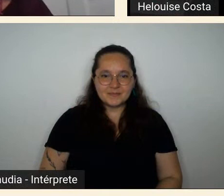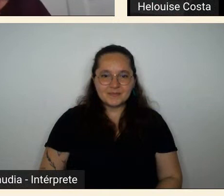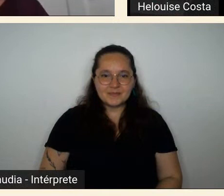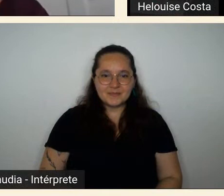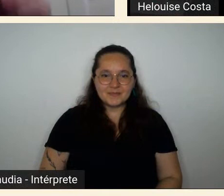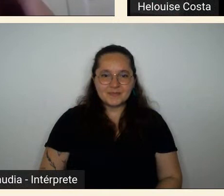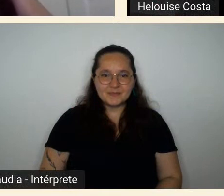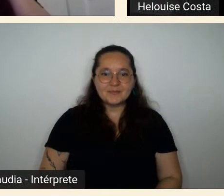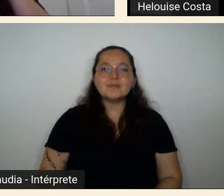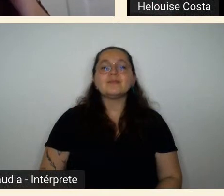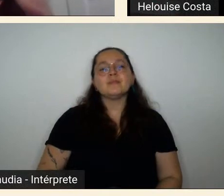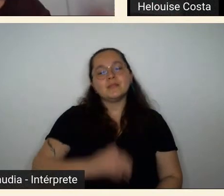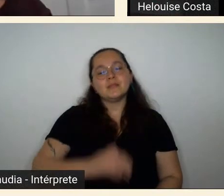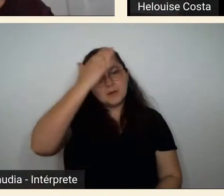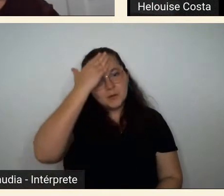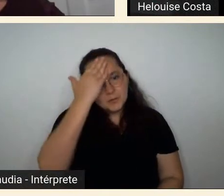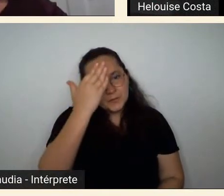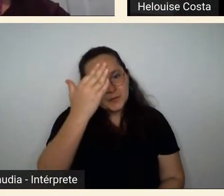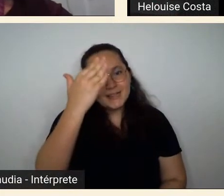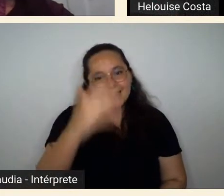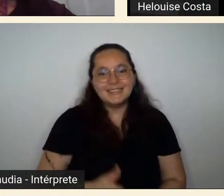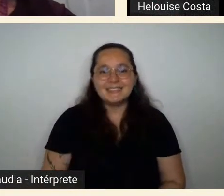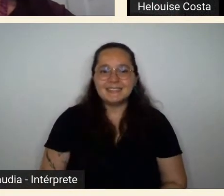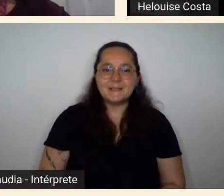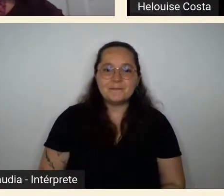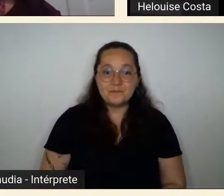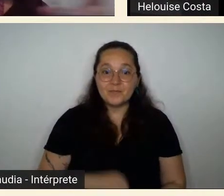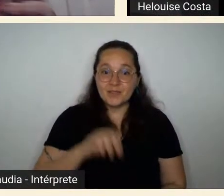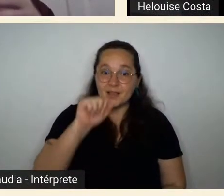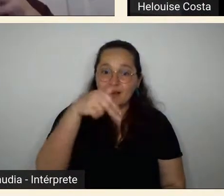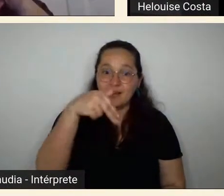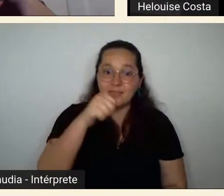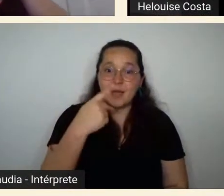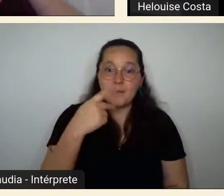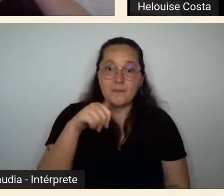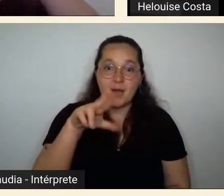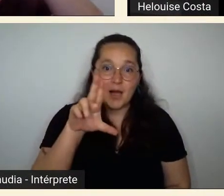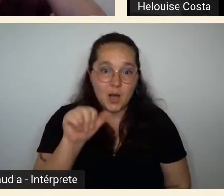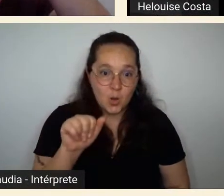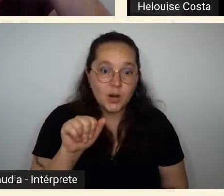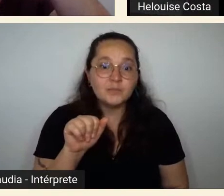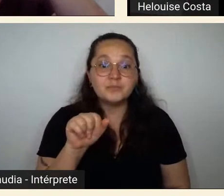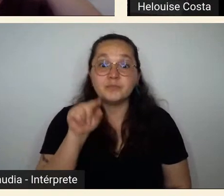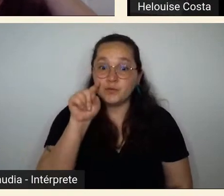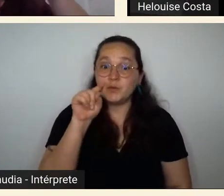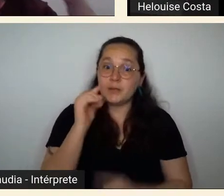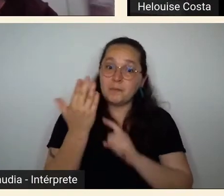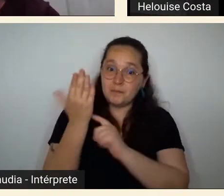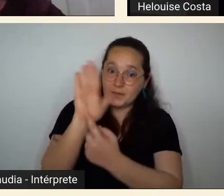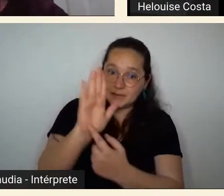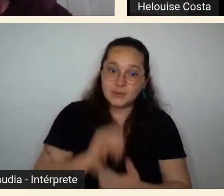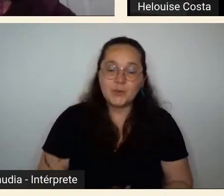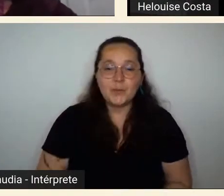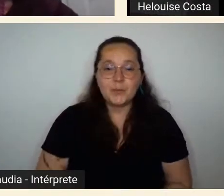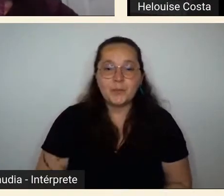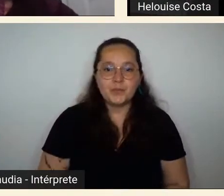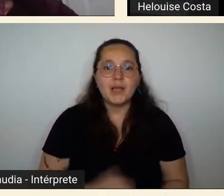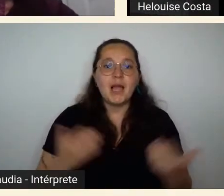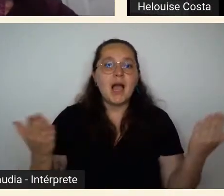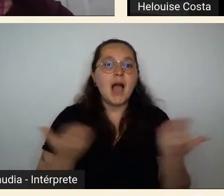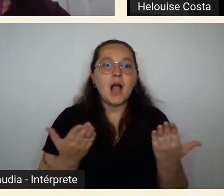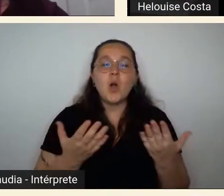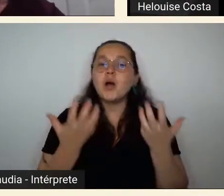Muito obrigada, a Paula, pela sua apresentação. Eu queria, então, agora